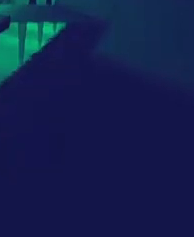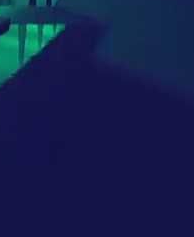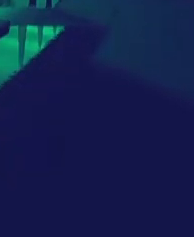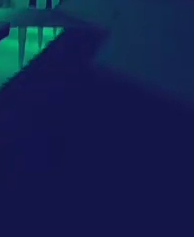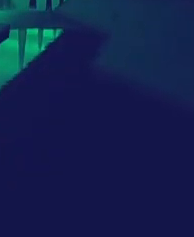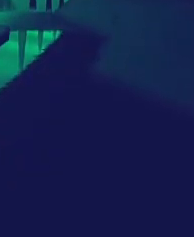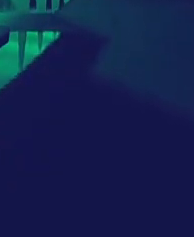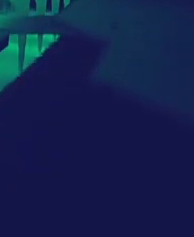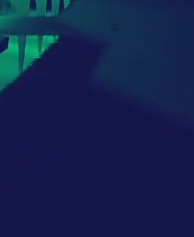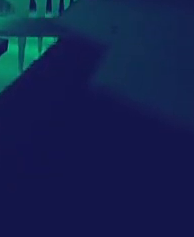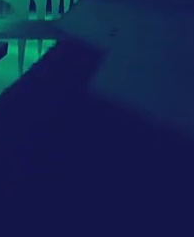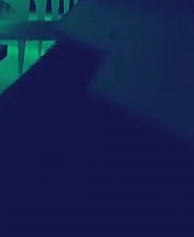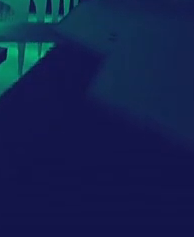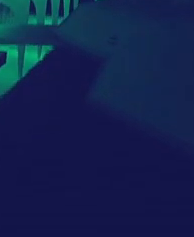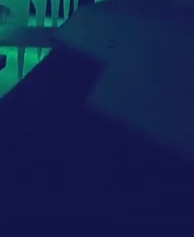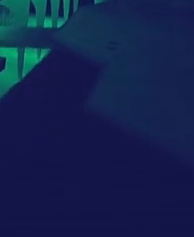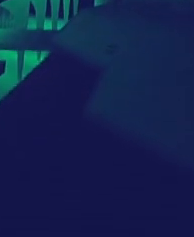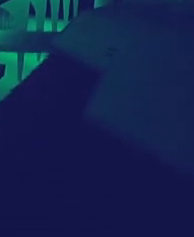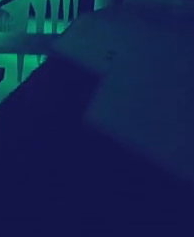Transcrição Negri